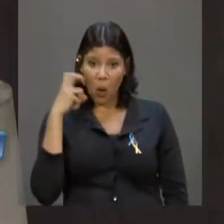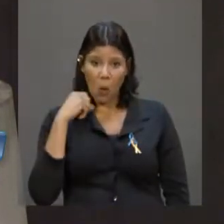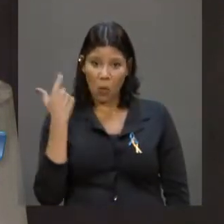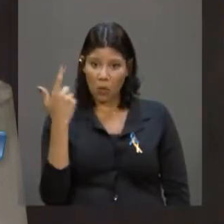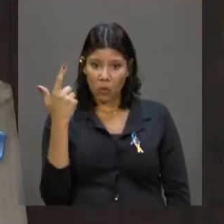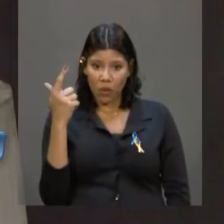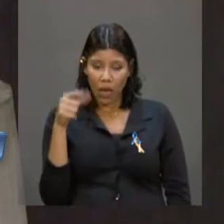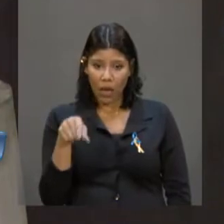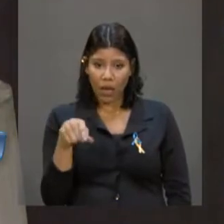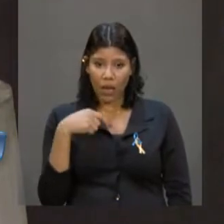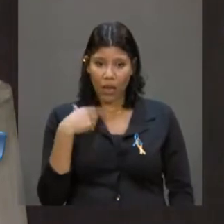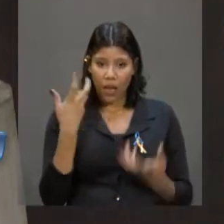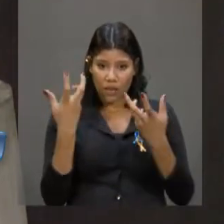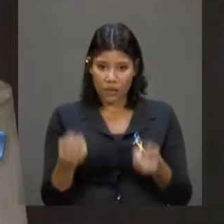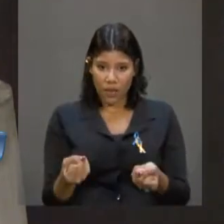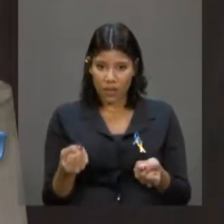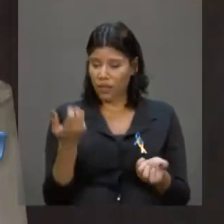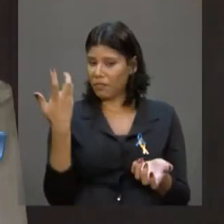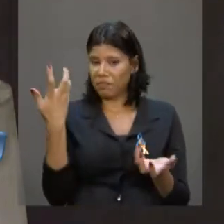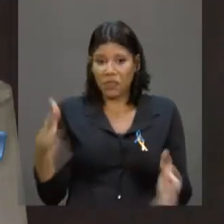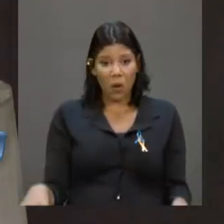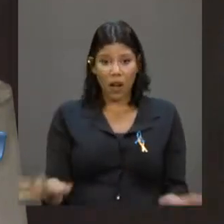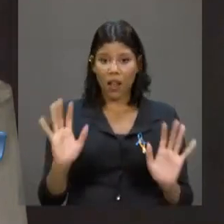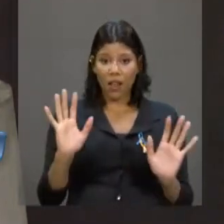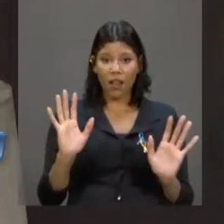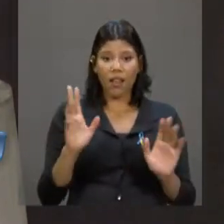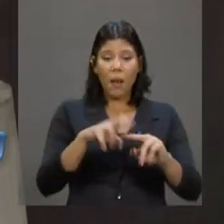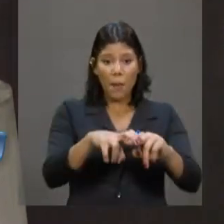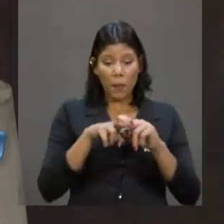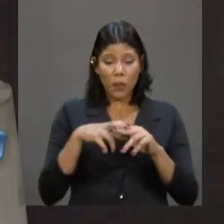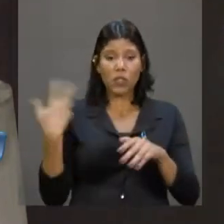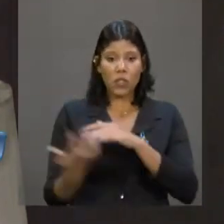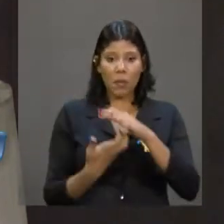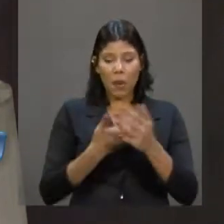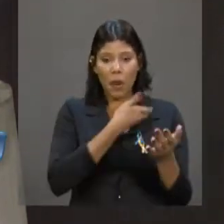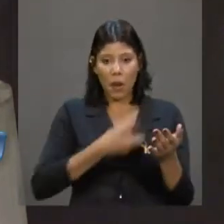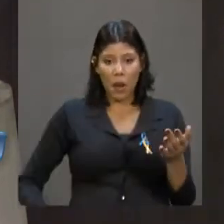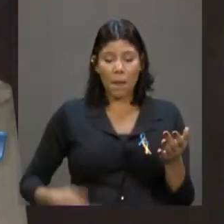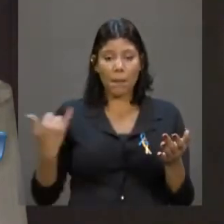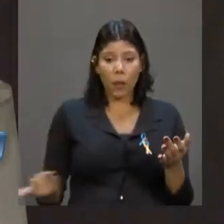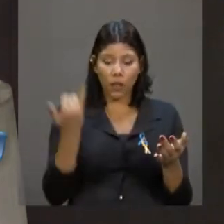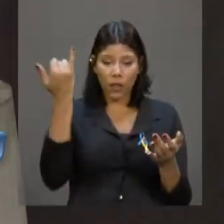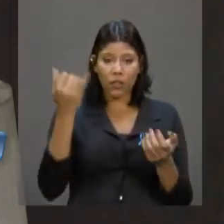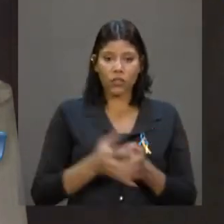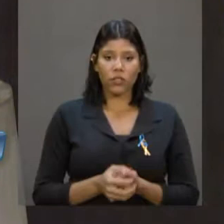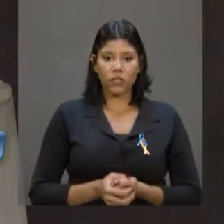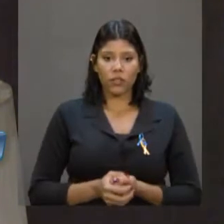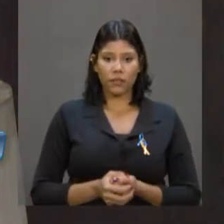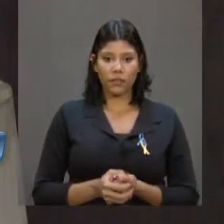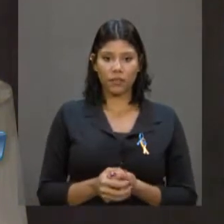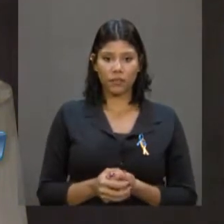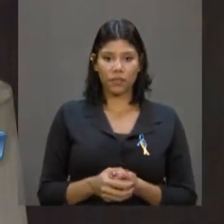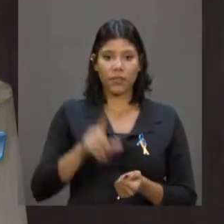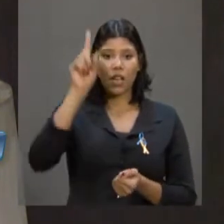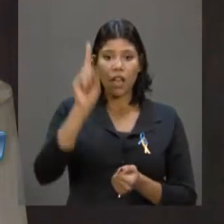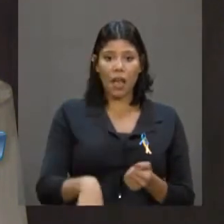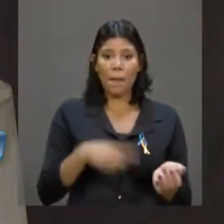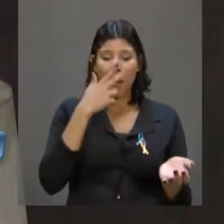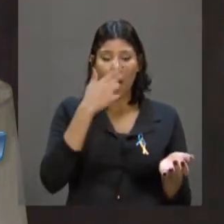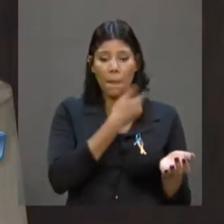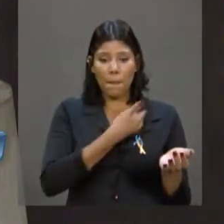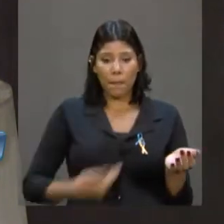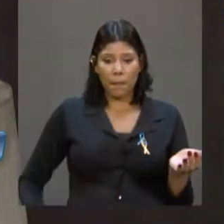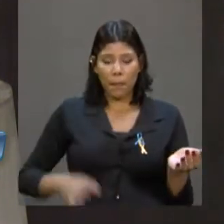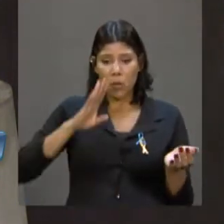muito visíveis em torno dessa agenda. É uma agenda contra o povo brasileiro. E é uma agenda entreguista, é